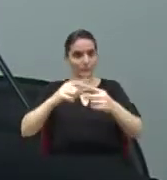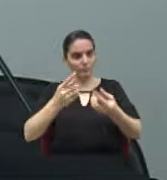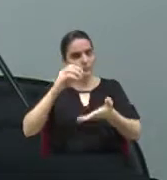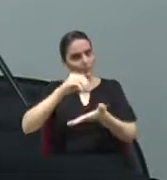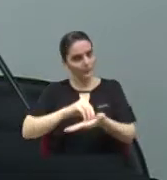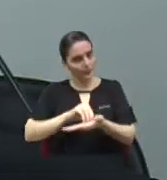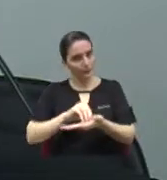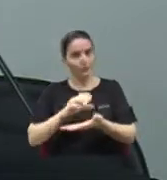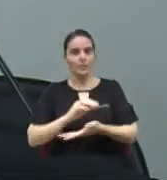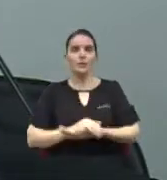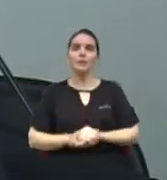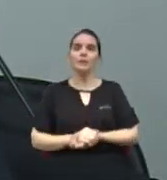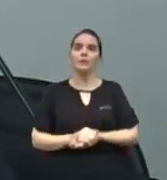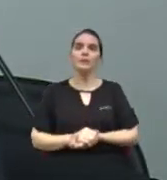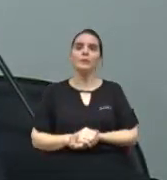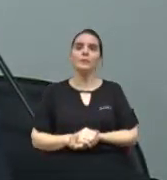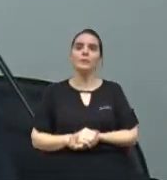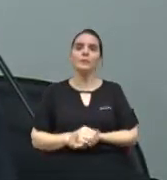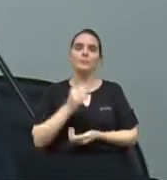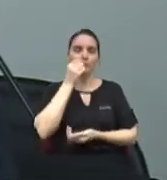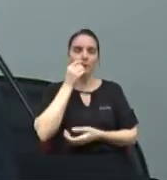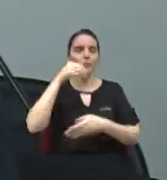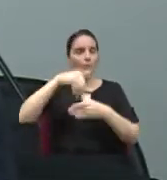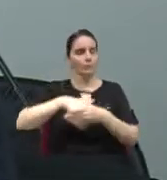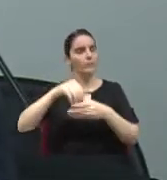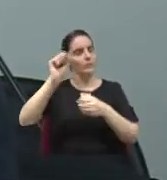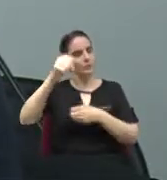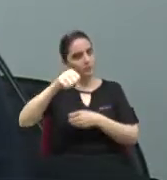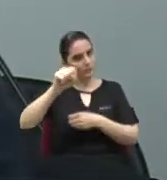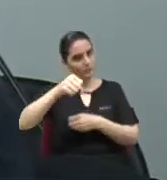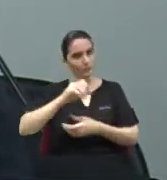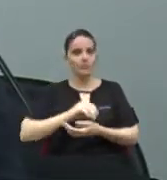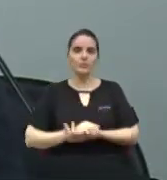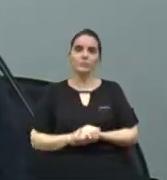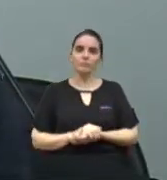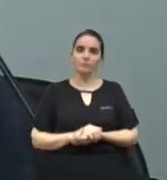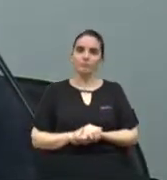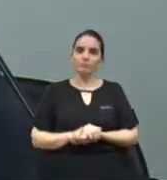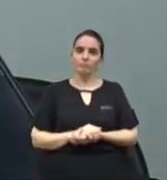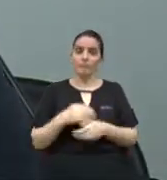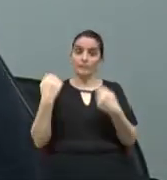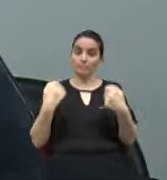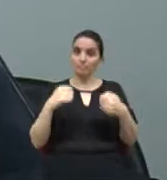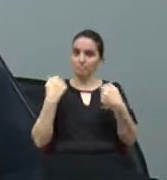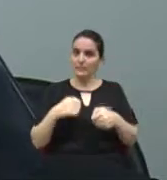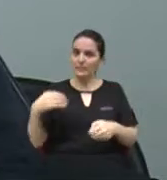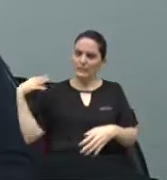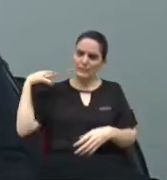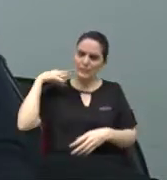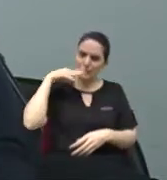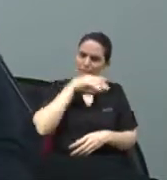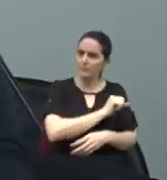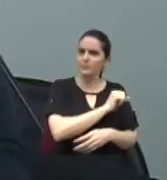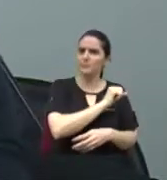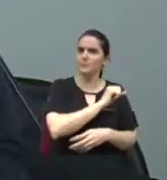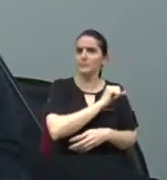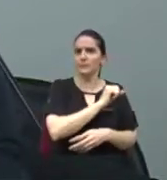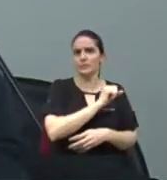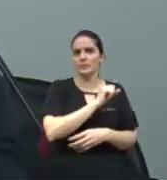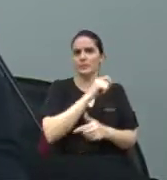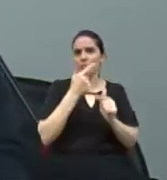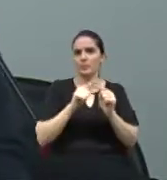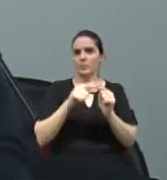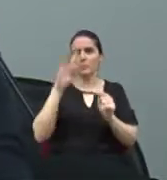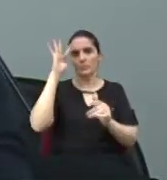adiantamento do meu voto, com certeza favorável. Precisamos ter urgentemente essa situação